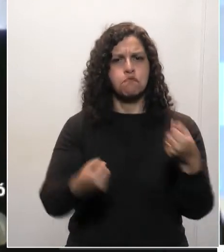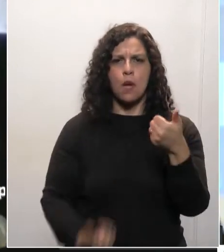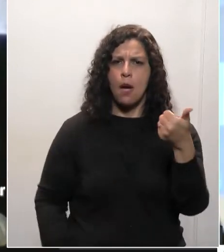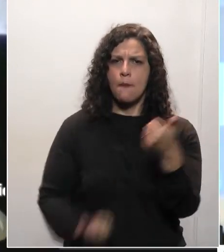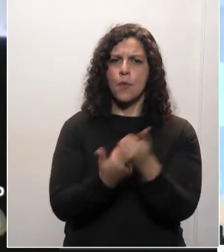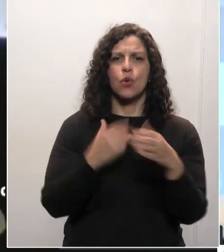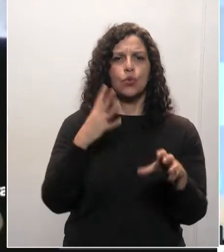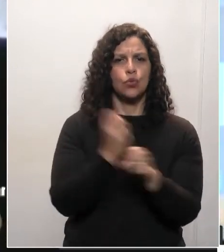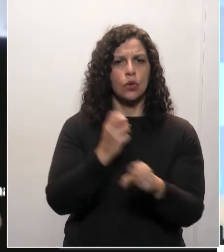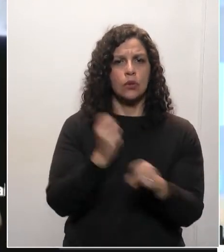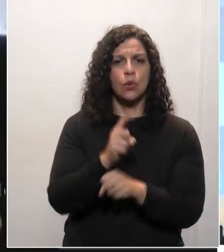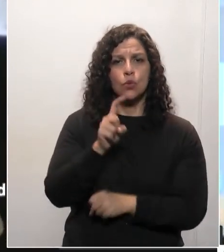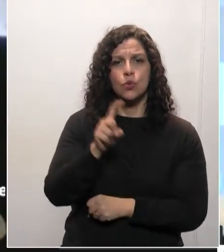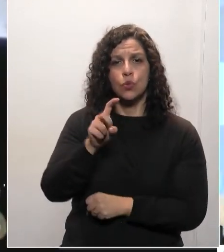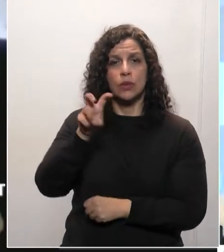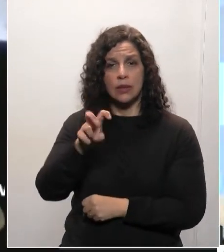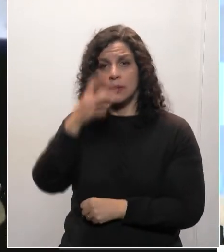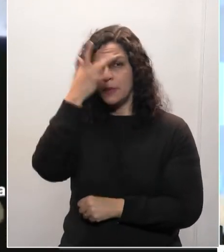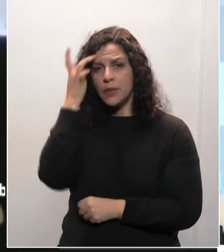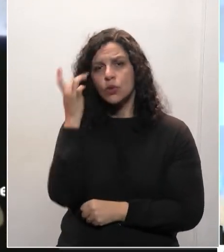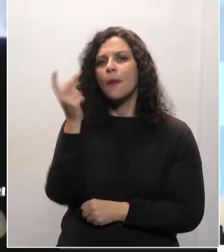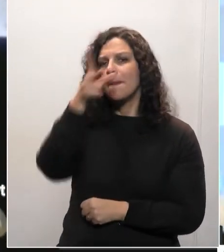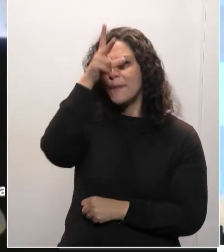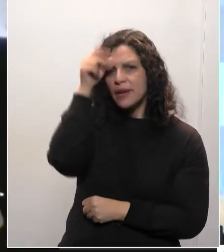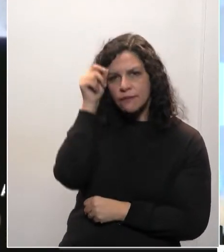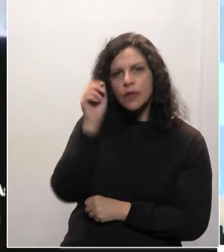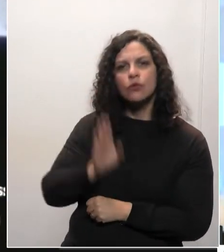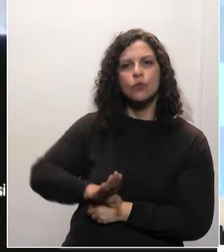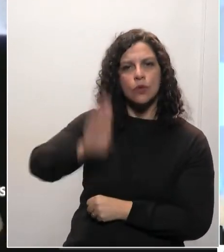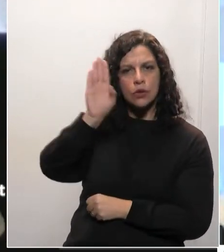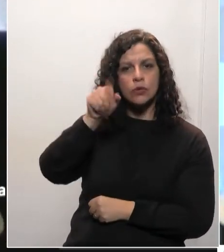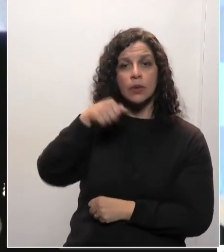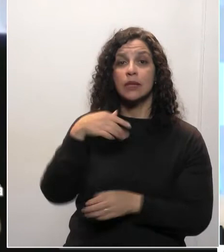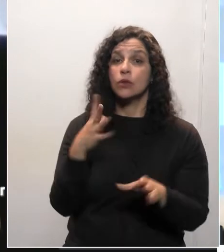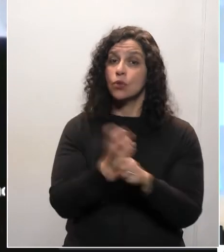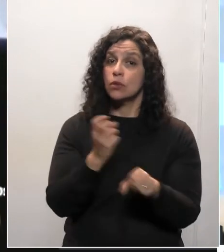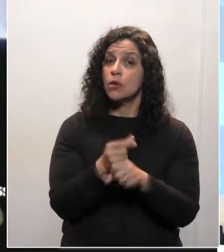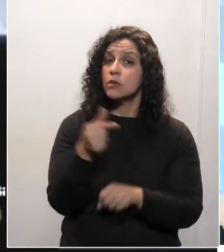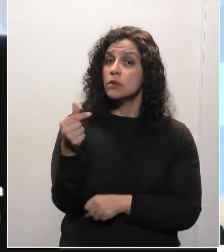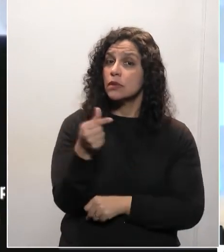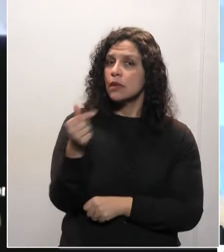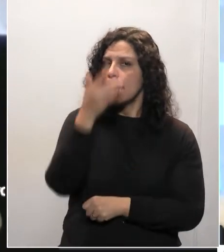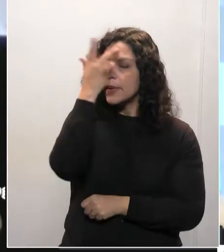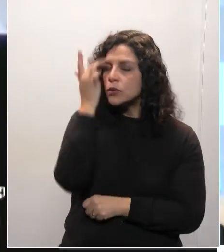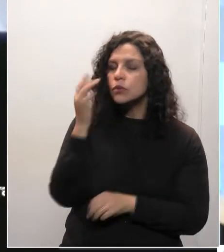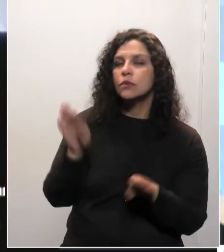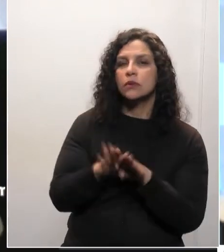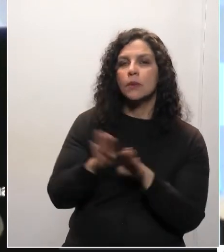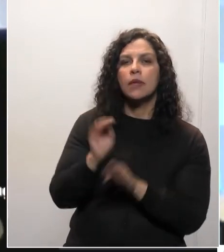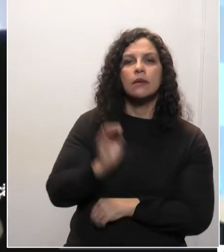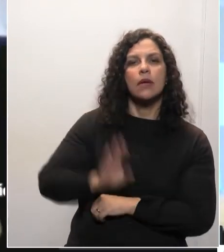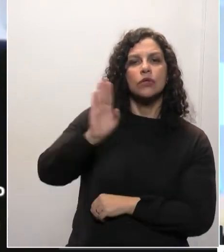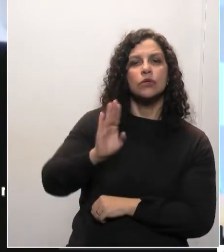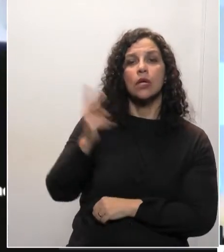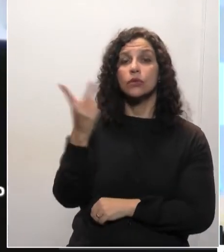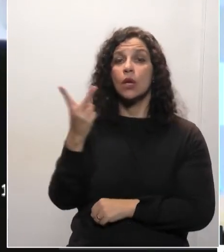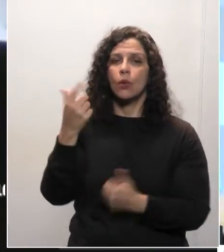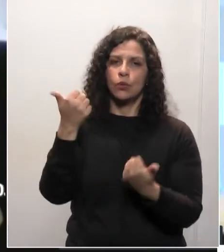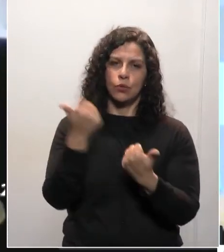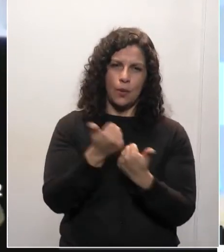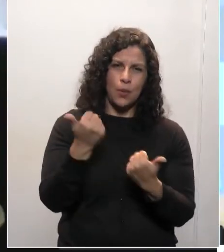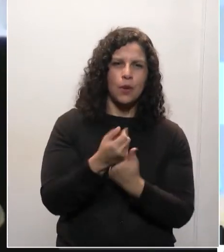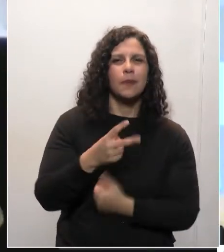as 115 candidaturas a prefeito, além do que temos mais 77 candidaturas a vice-prefeito.